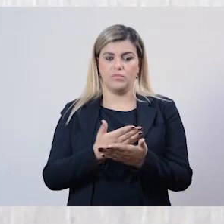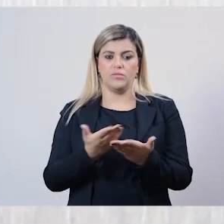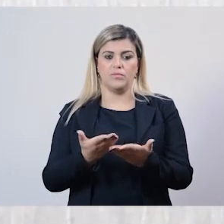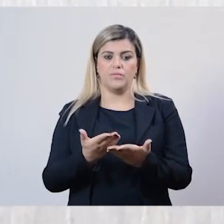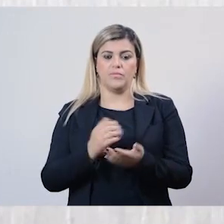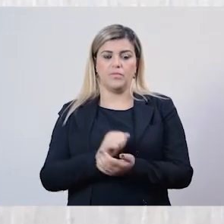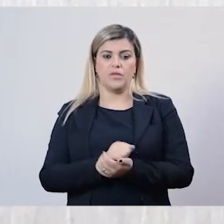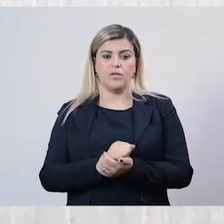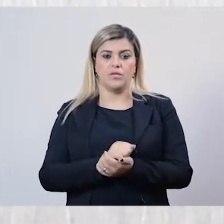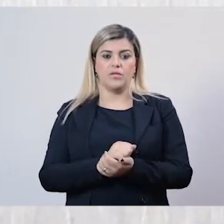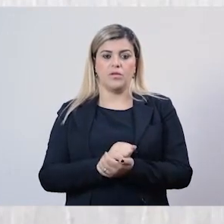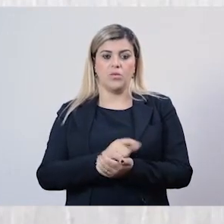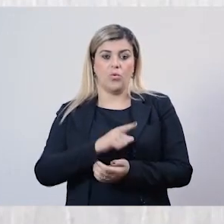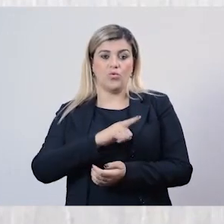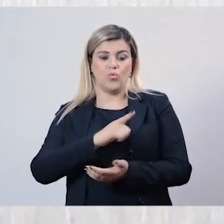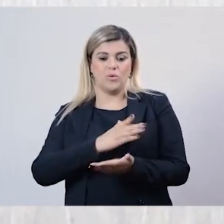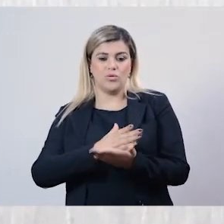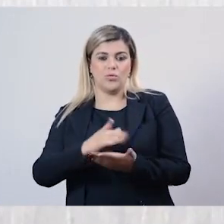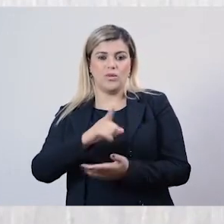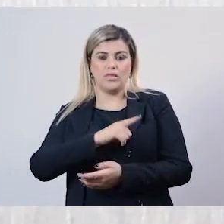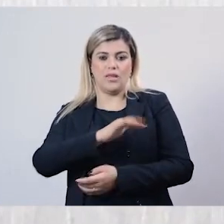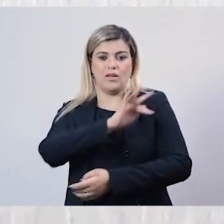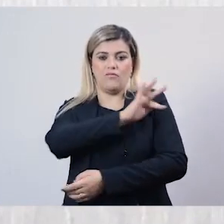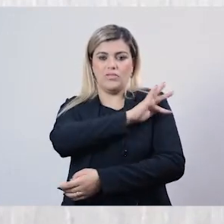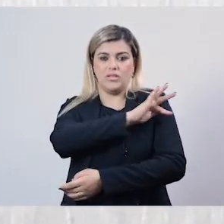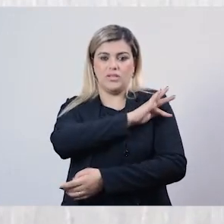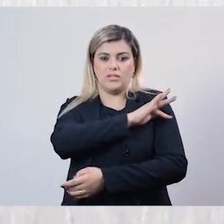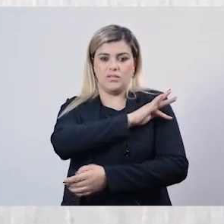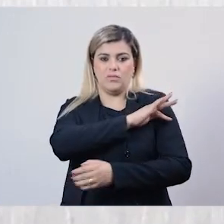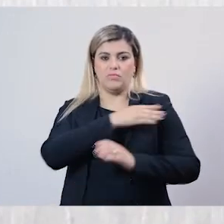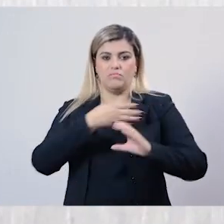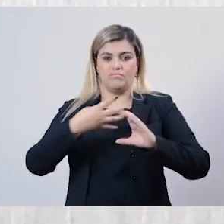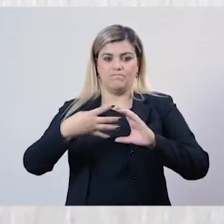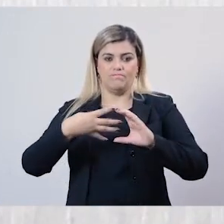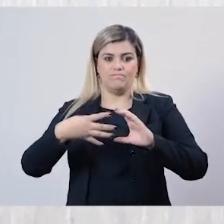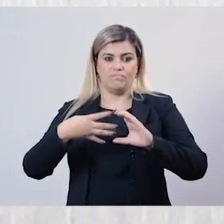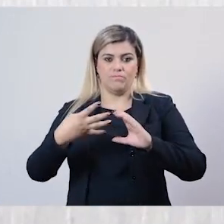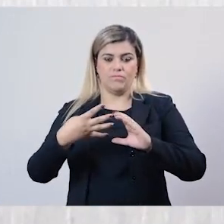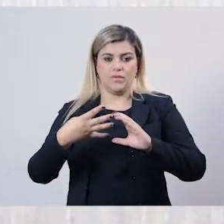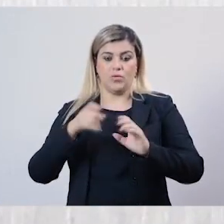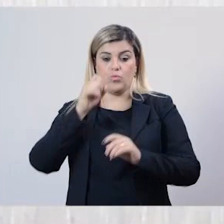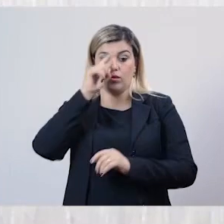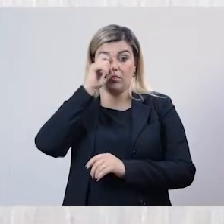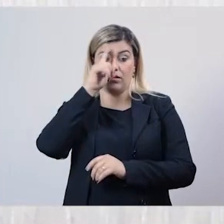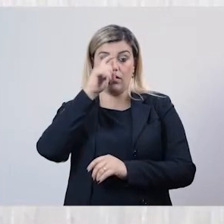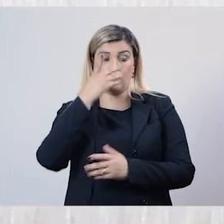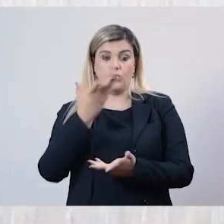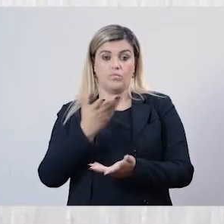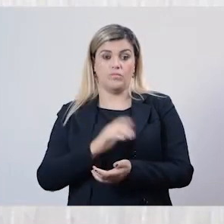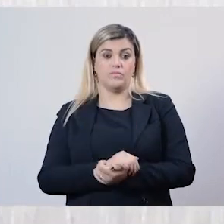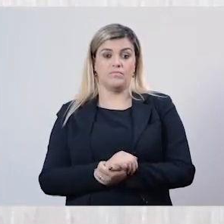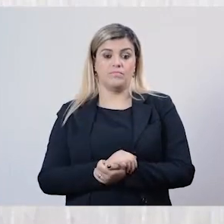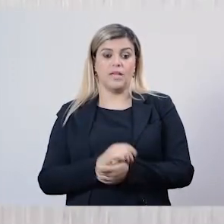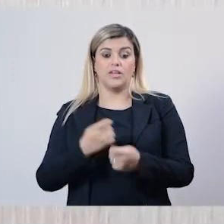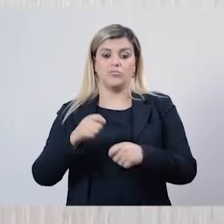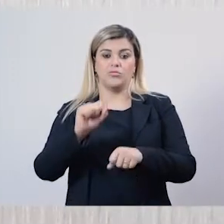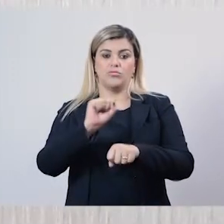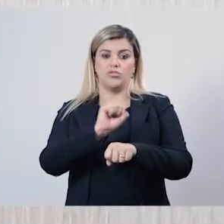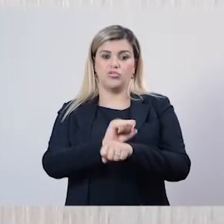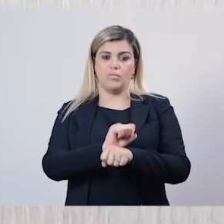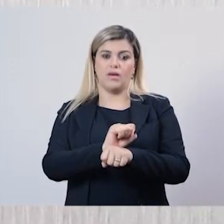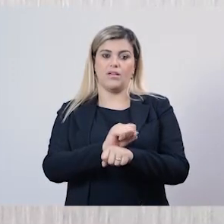a fiscalização do CREFITO na clínica de fisioterapia do hospital, a gente teve que parar de atuar.